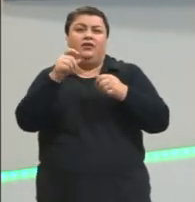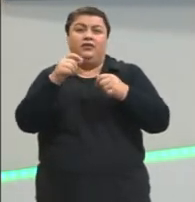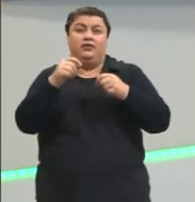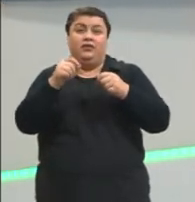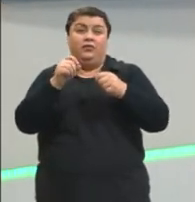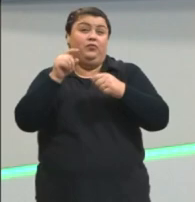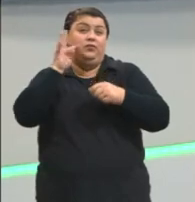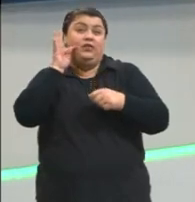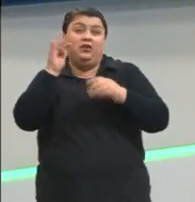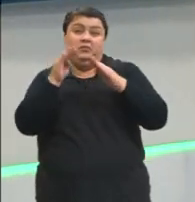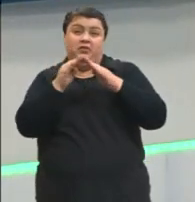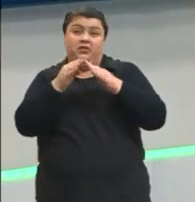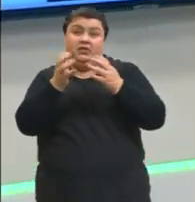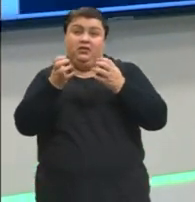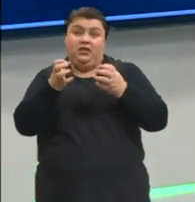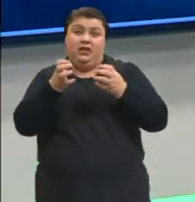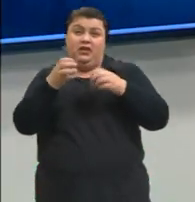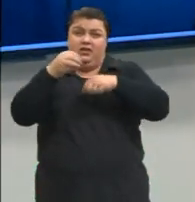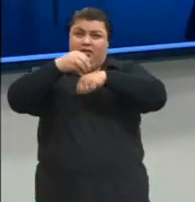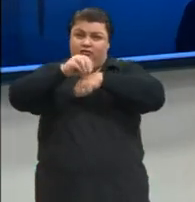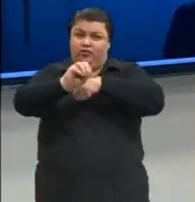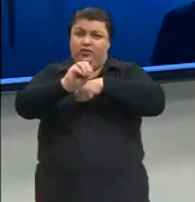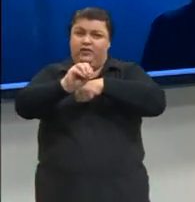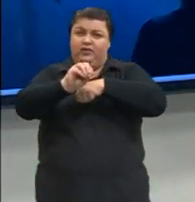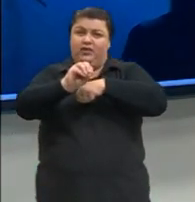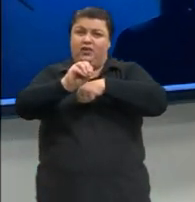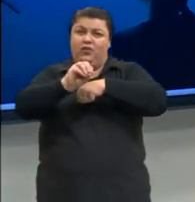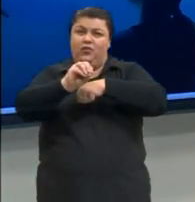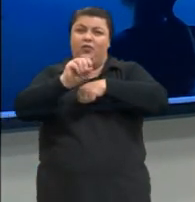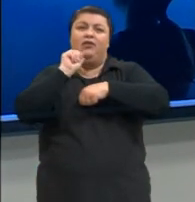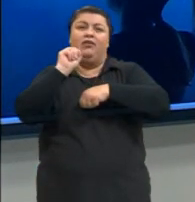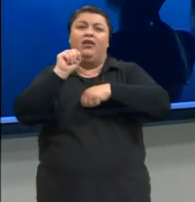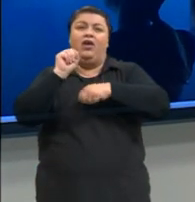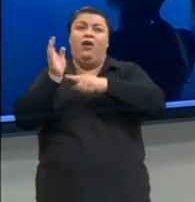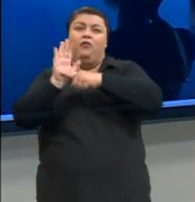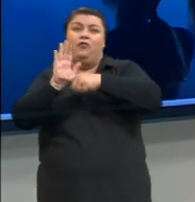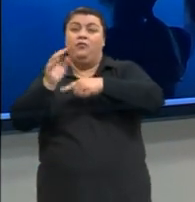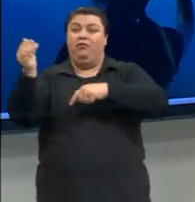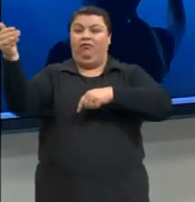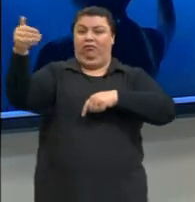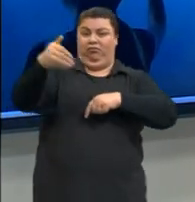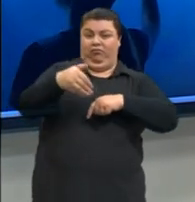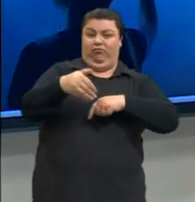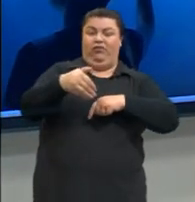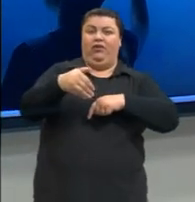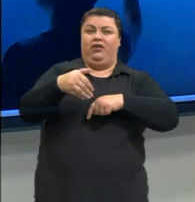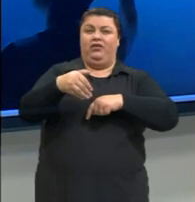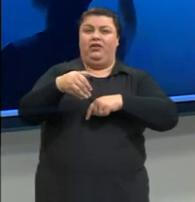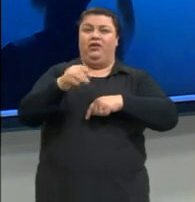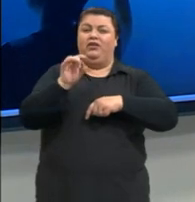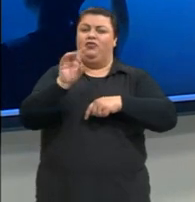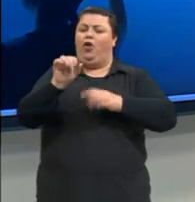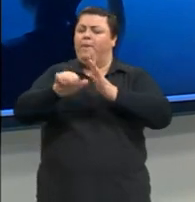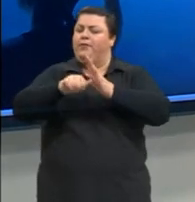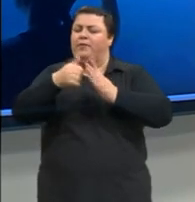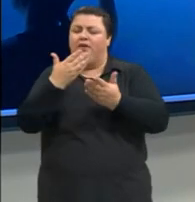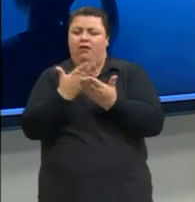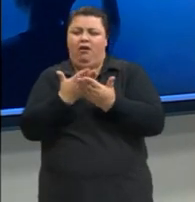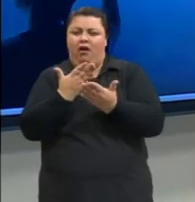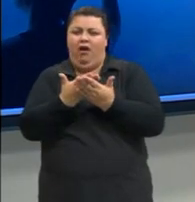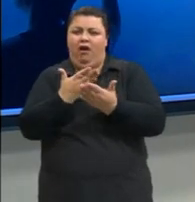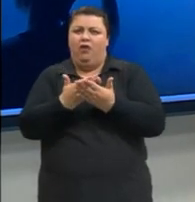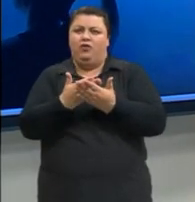de casa se vocês quiserem essa indicação maravilhosa que é o filme A Chegada. Essa foi só a nossa primeira aula.